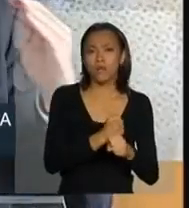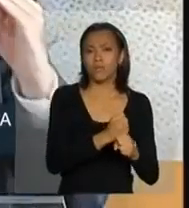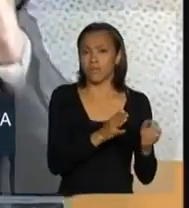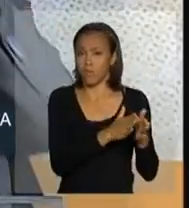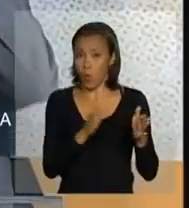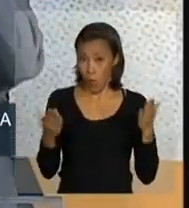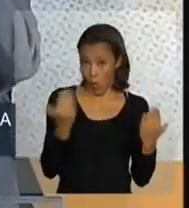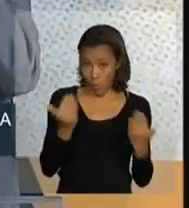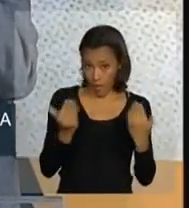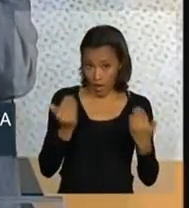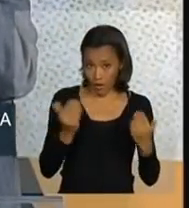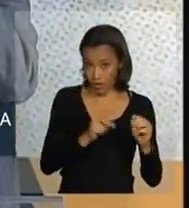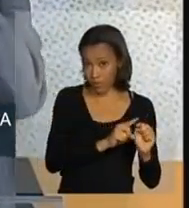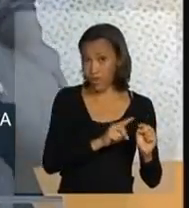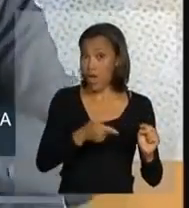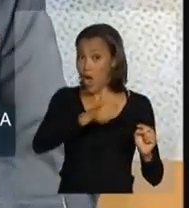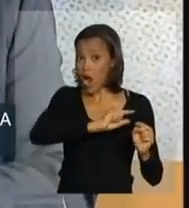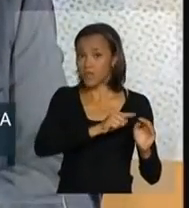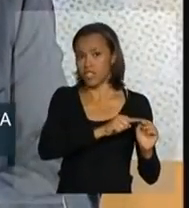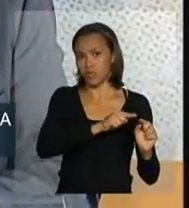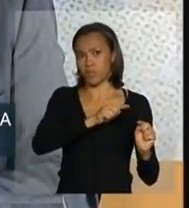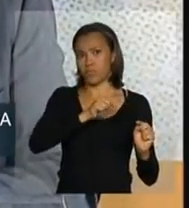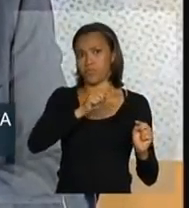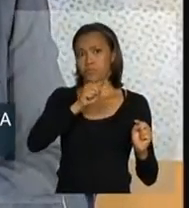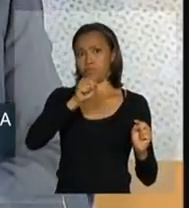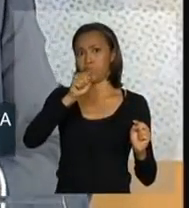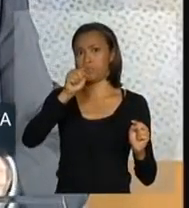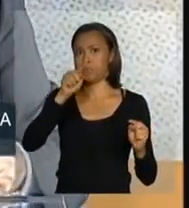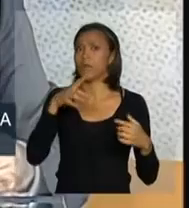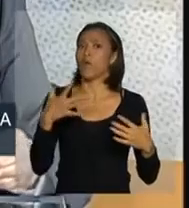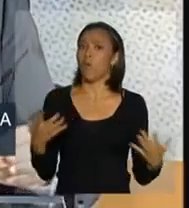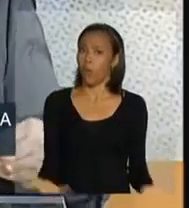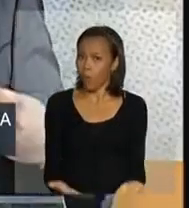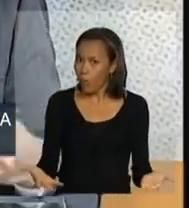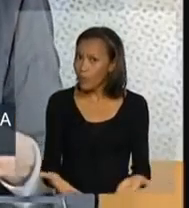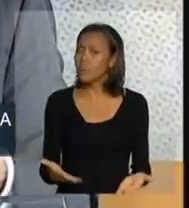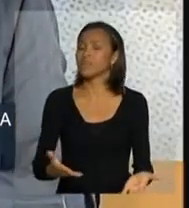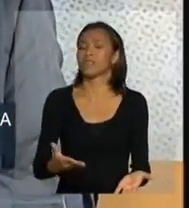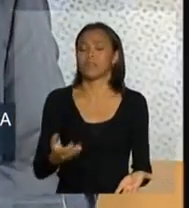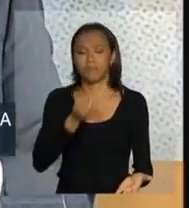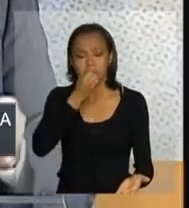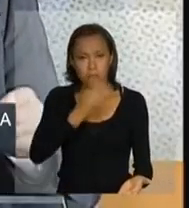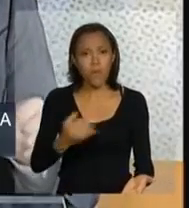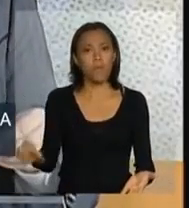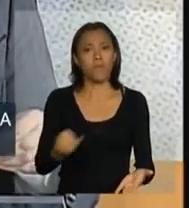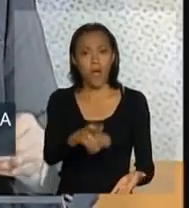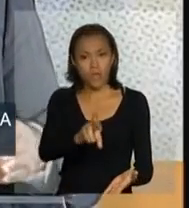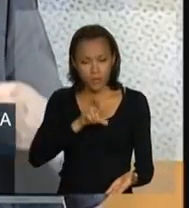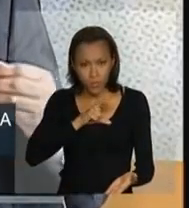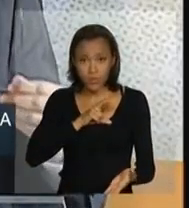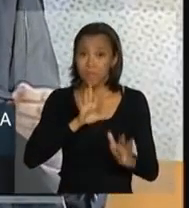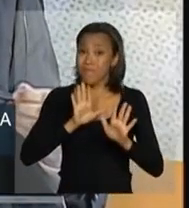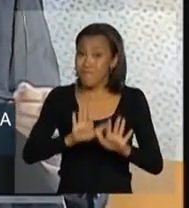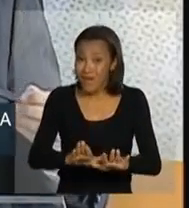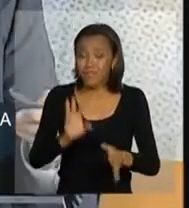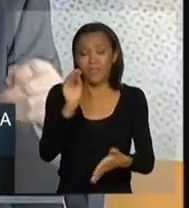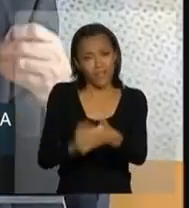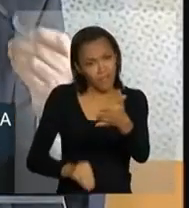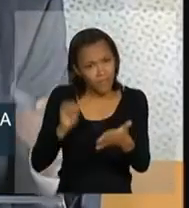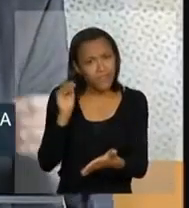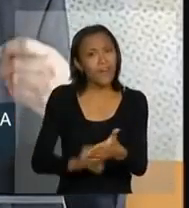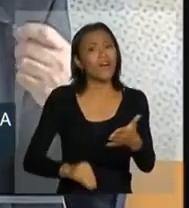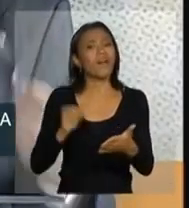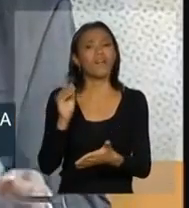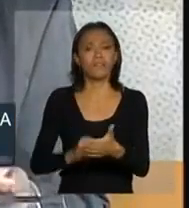uma linha de ascendência, ano a ano, é um resultado extremamente positivo. Mas ele ainda não expressa o